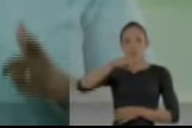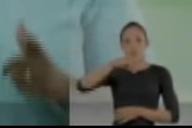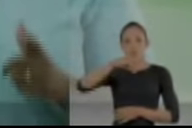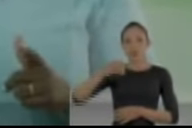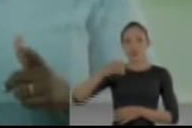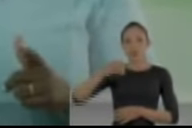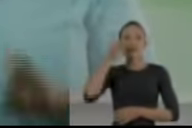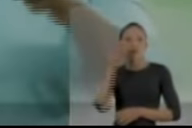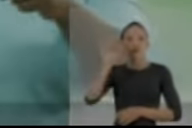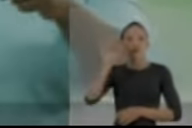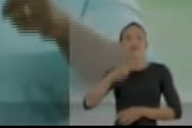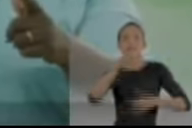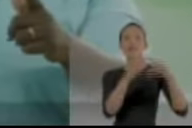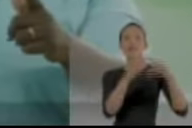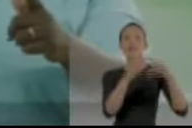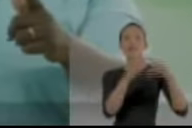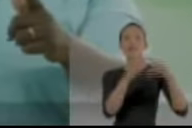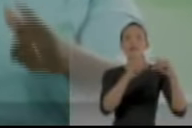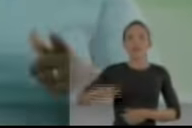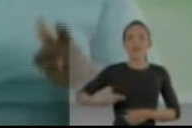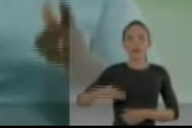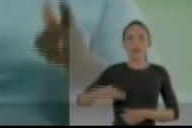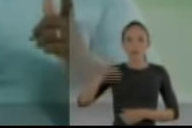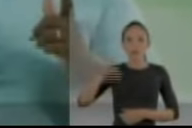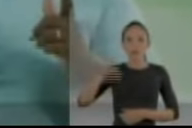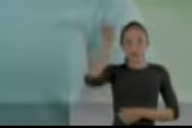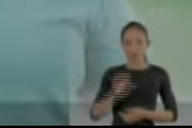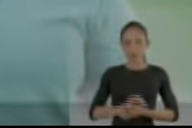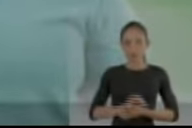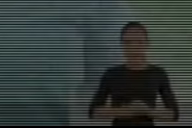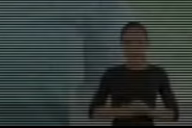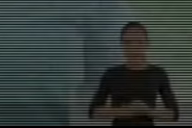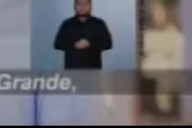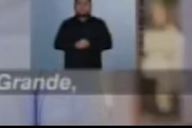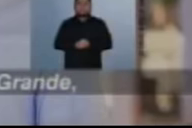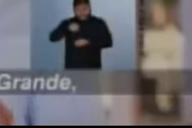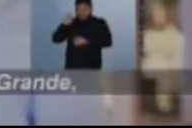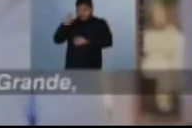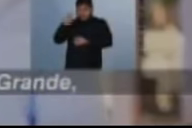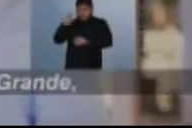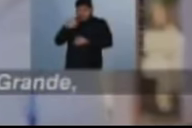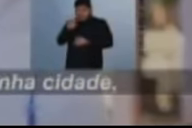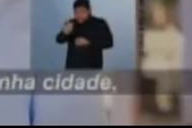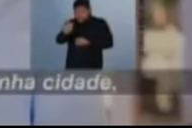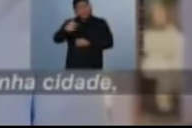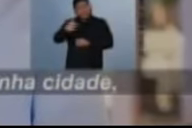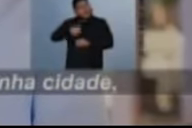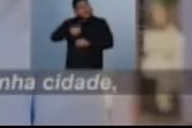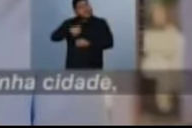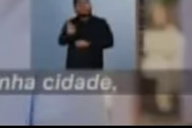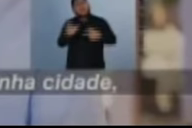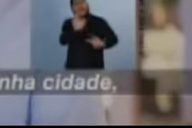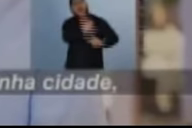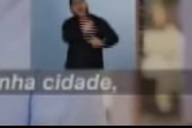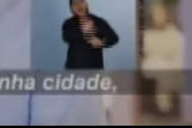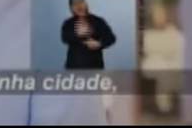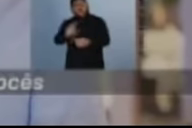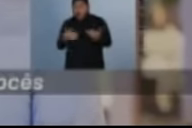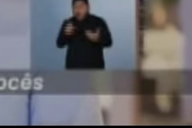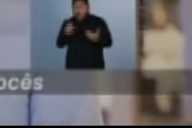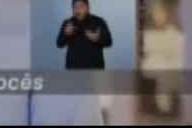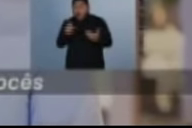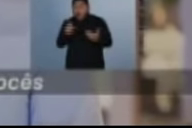deputada federal. Manda negra para Brasília. Governador, o Hélio. Como vereador em Varzé Grande, sempre trabalhei para ajudar a minha cidade.